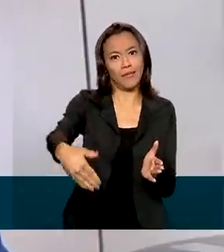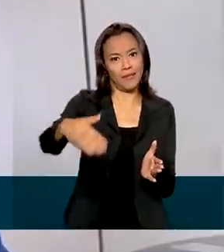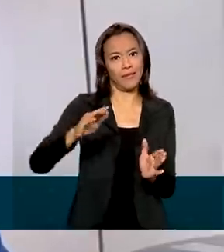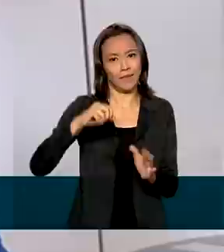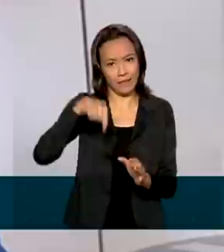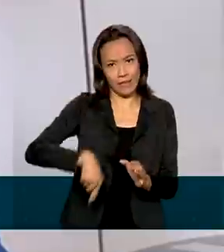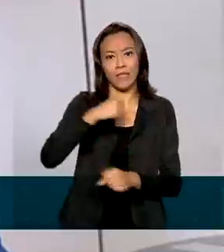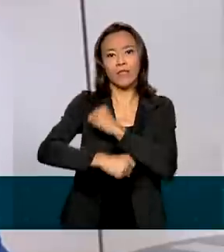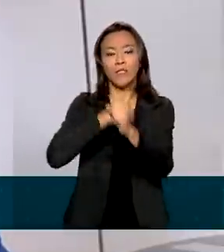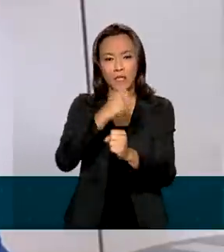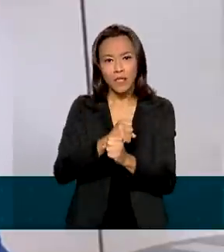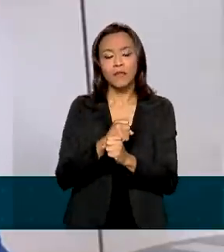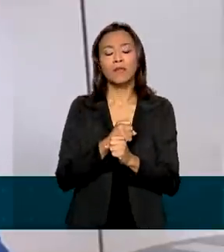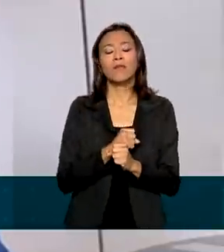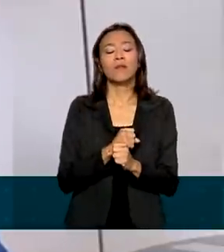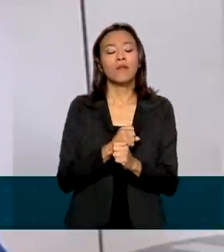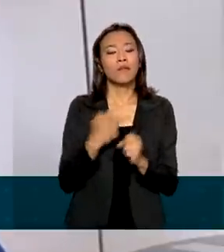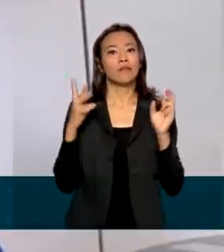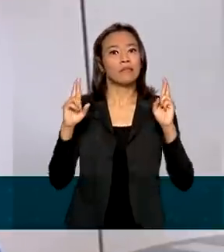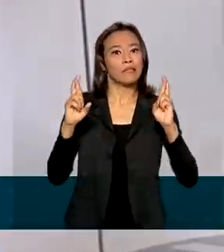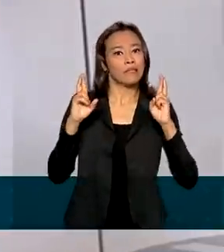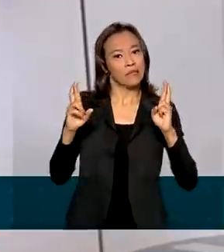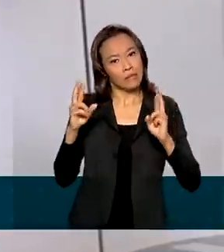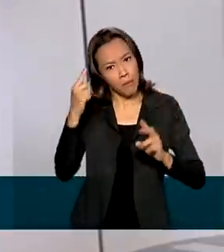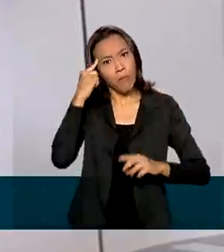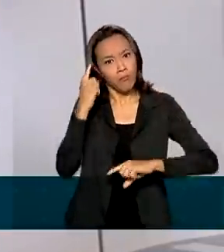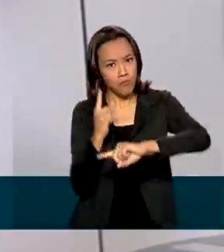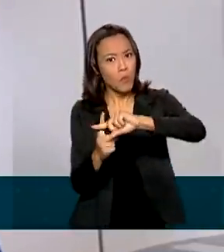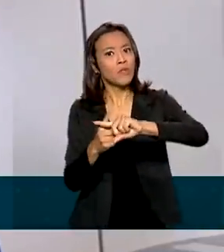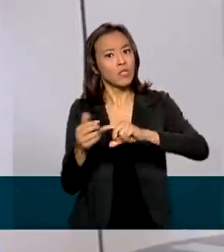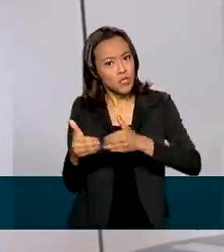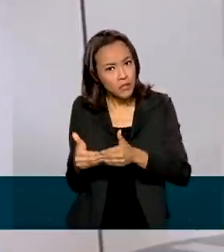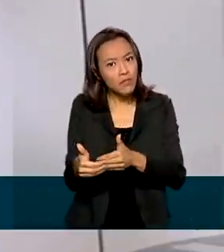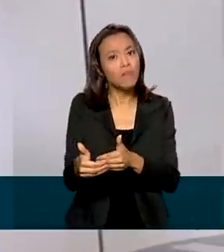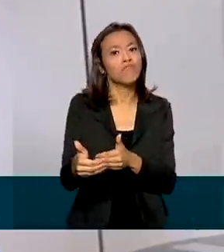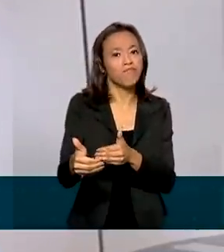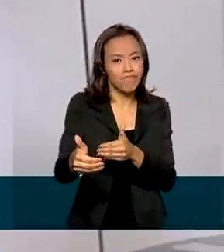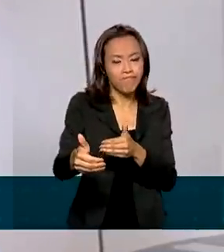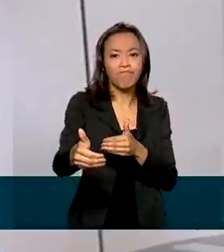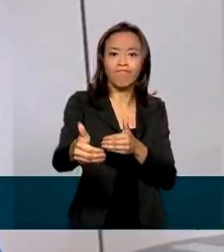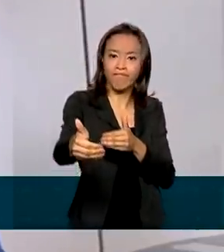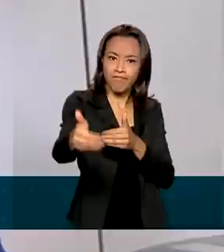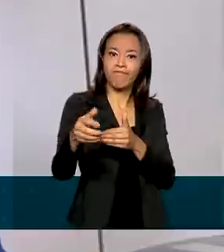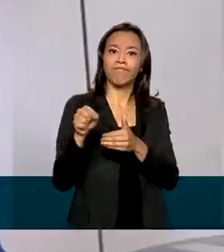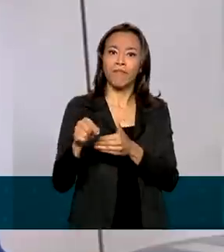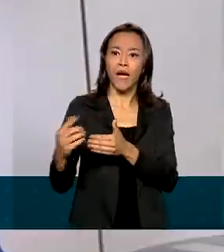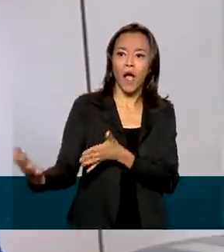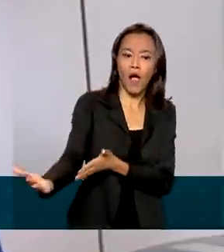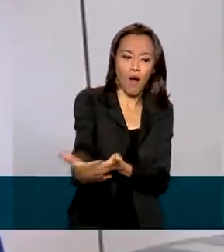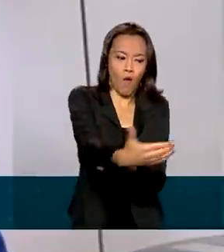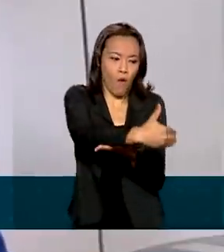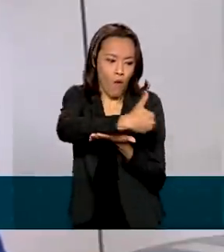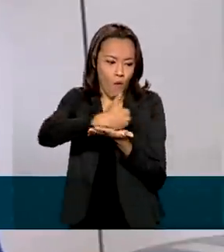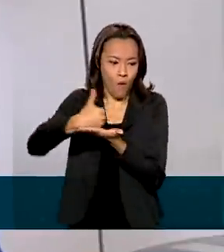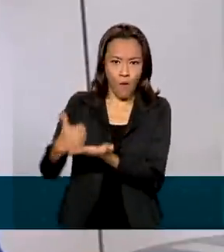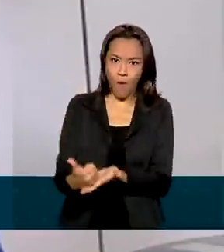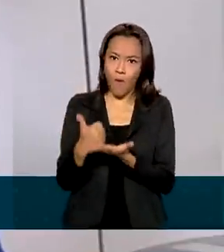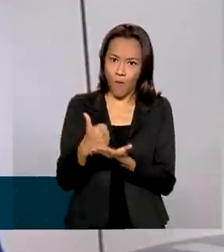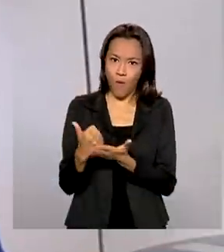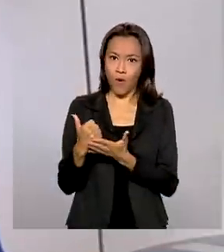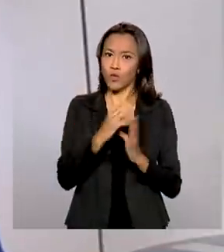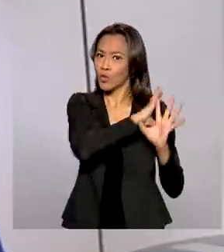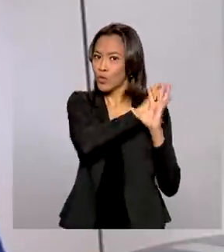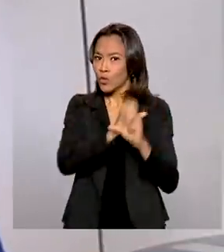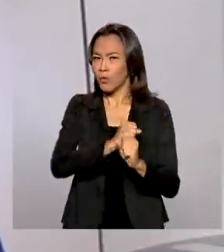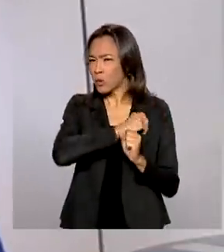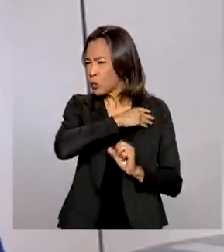a expectativa é muito positiva para o fechamento da arrecadação total nos 12 meses